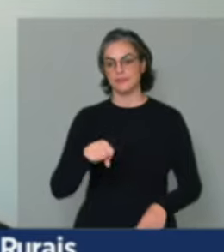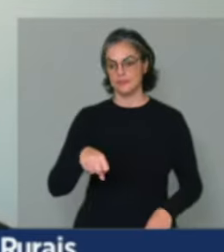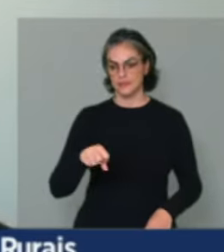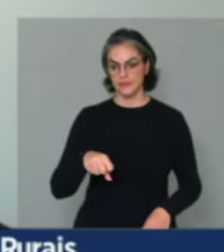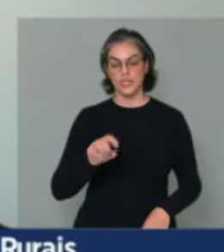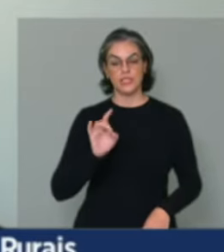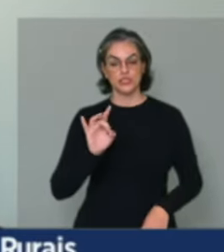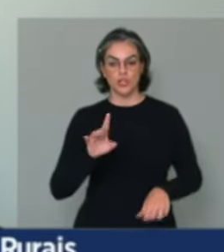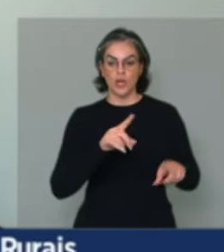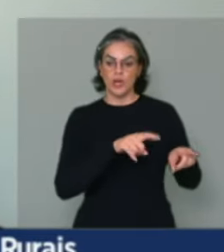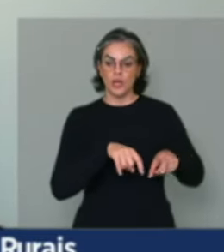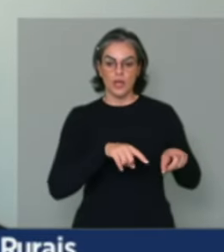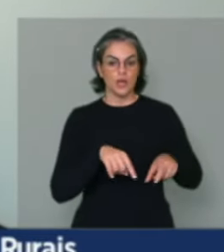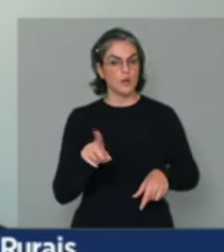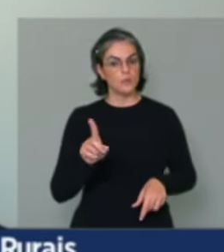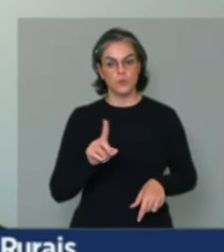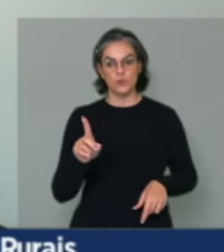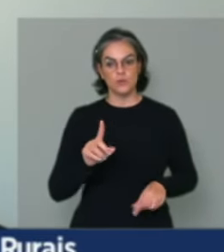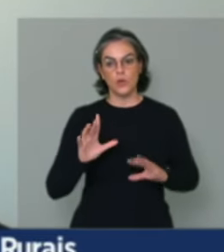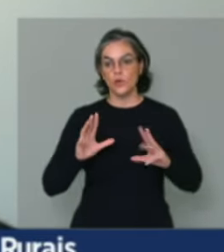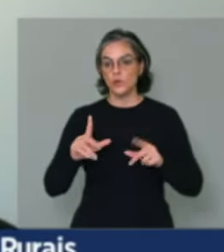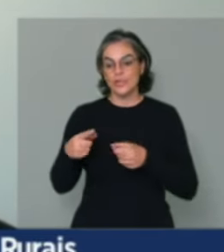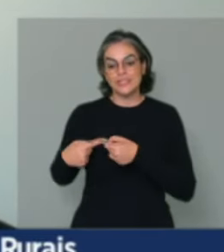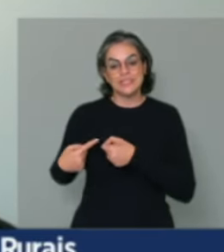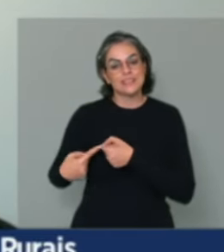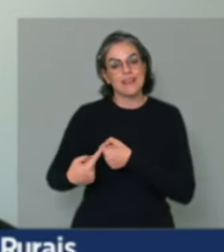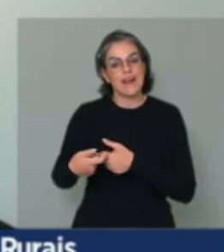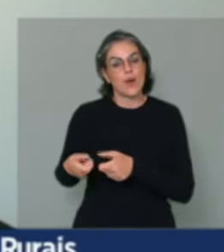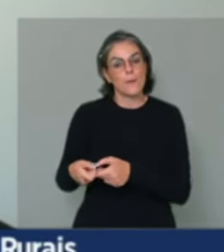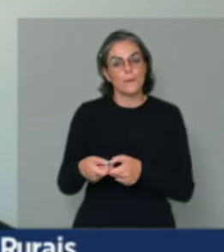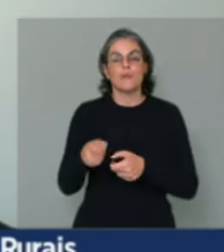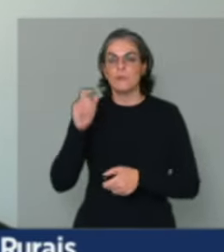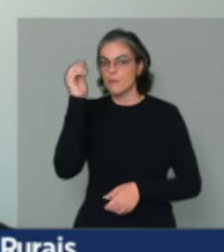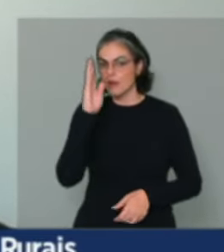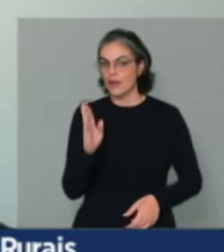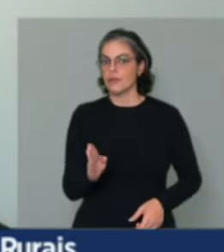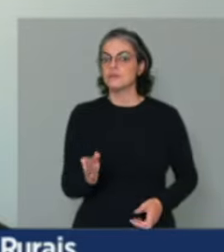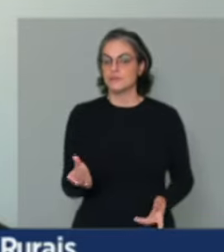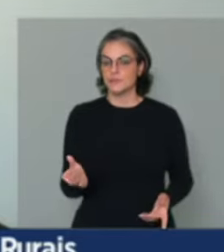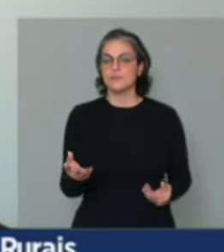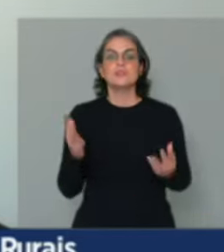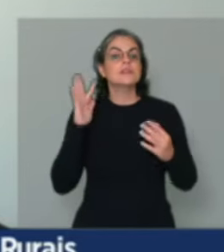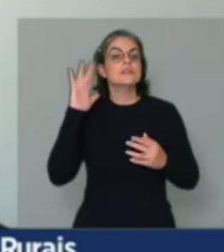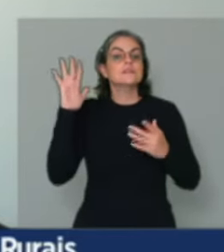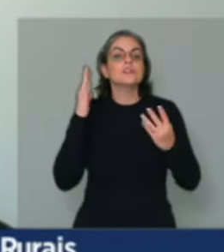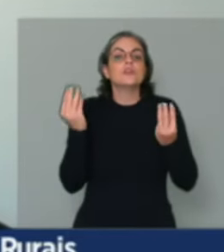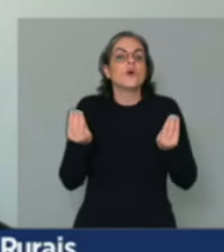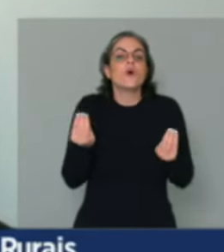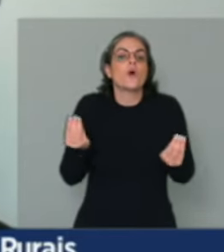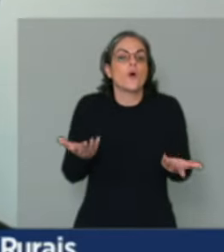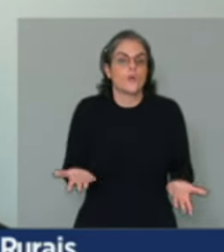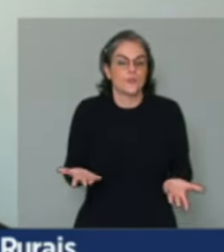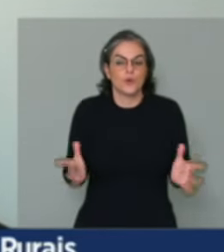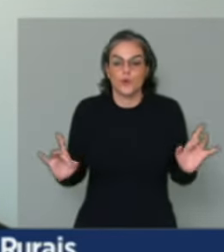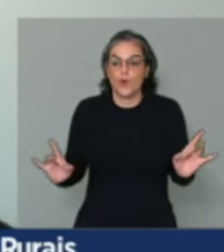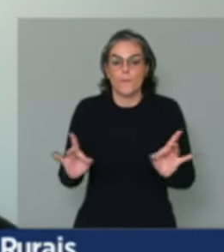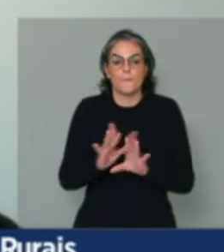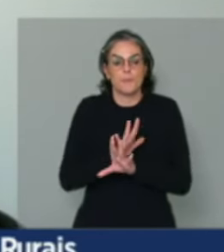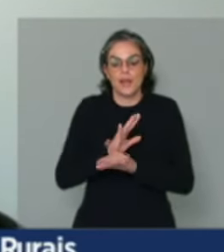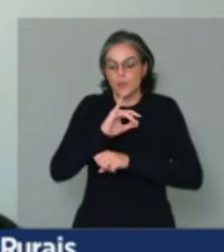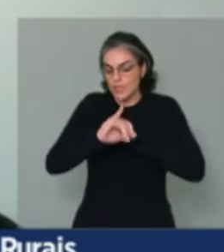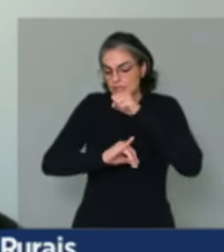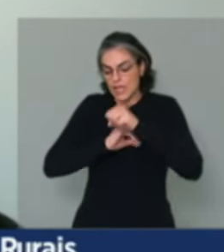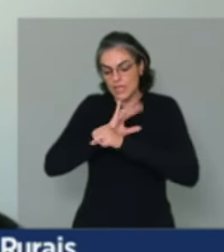campo, ela atinge todo o nosso interior brasileiro. Imagina a gente conseguir fazer uma assistência técnica digital, integralmente